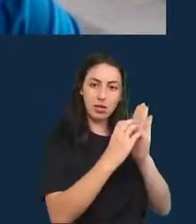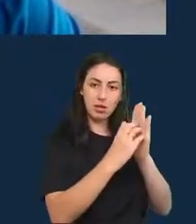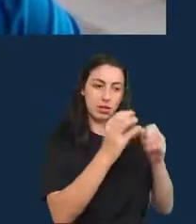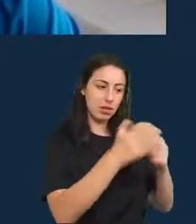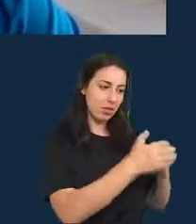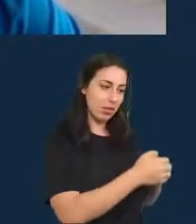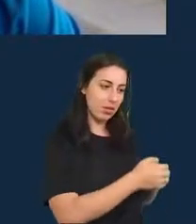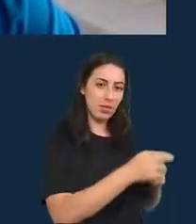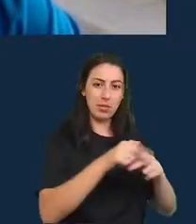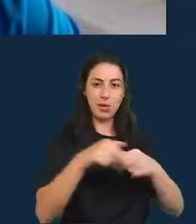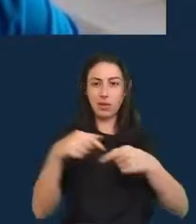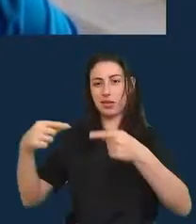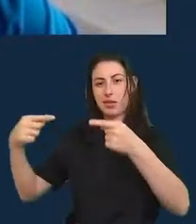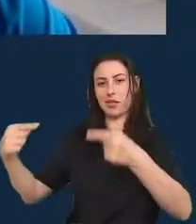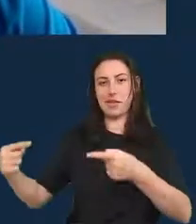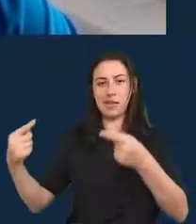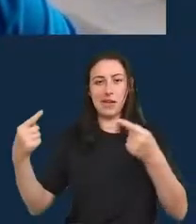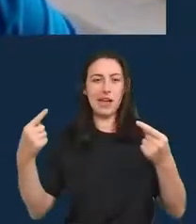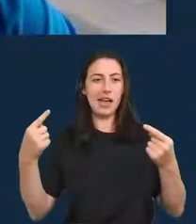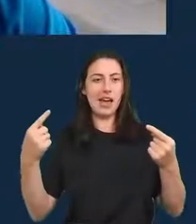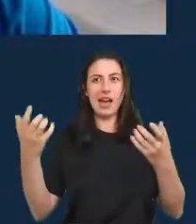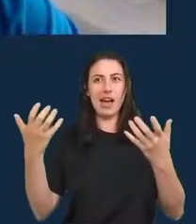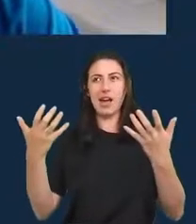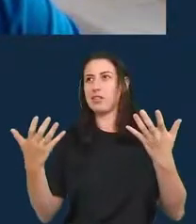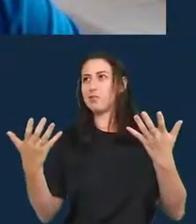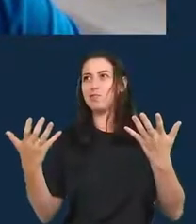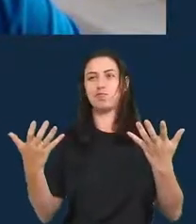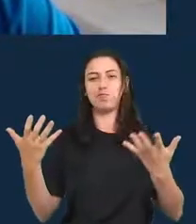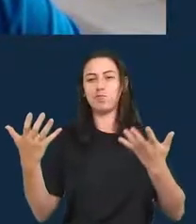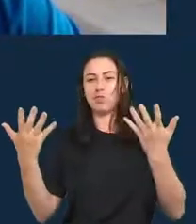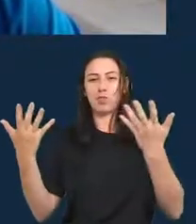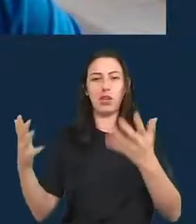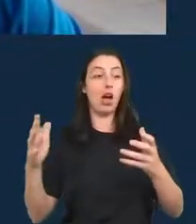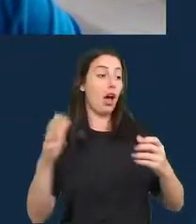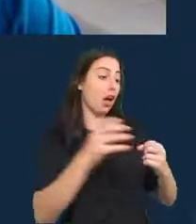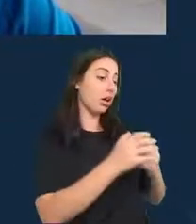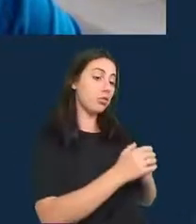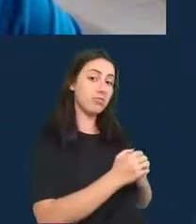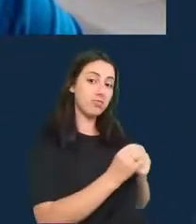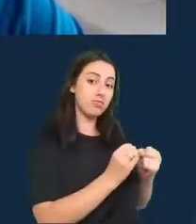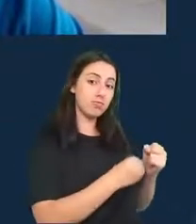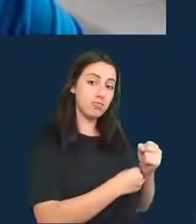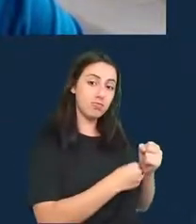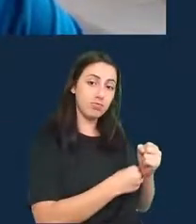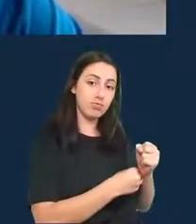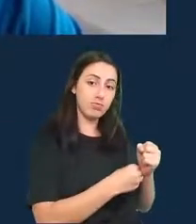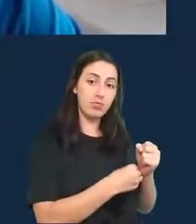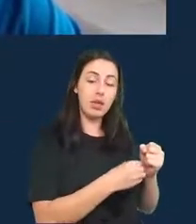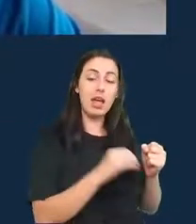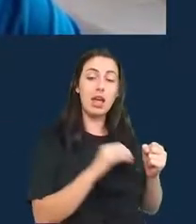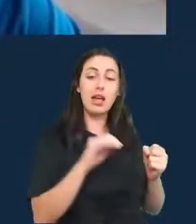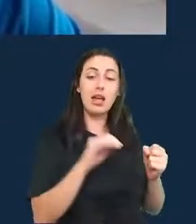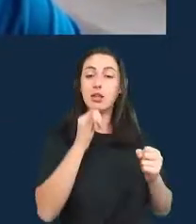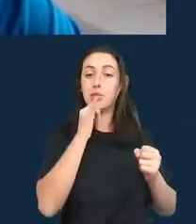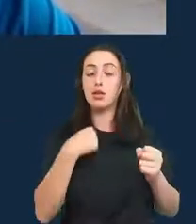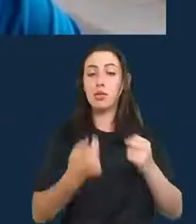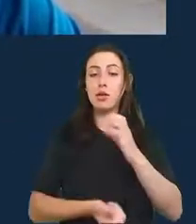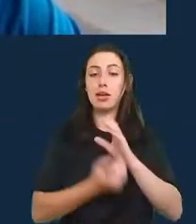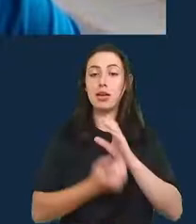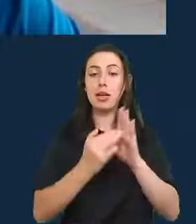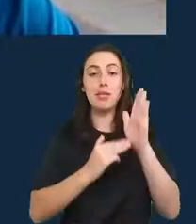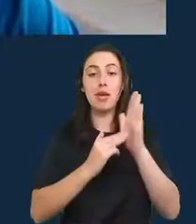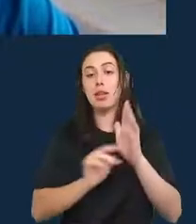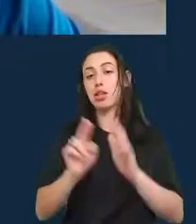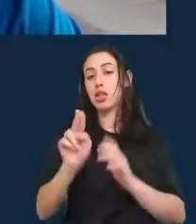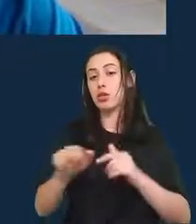concorrência, eu acho que não é bom porque, em geral, se eu desenvolvo um método e uso no meu trabalho, a probabilidade de que